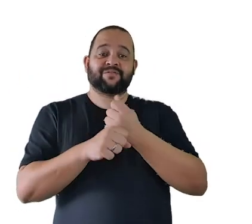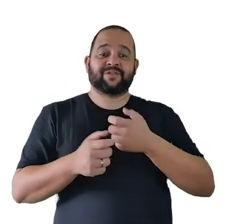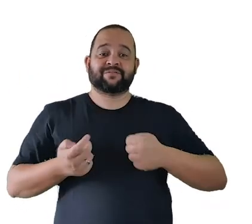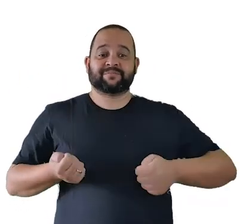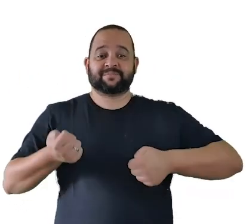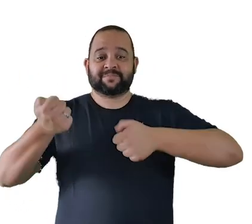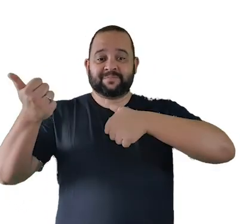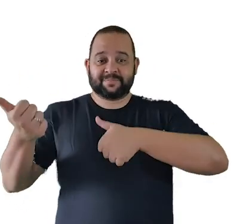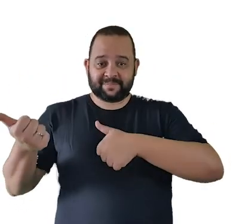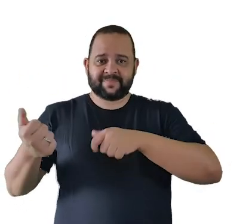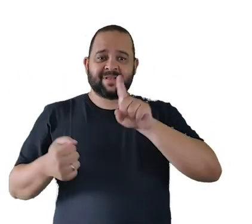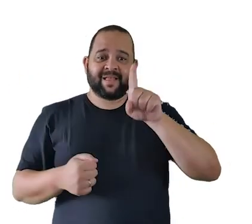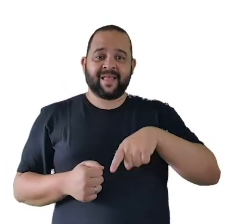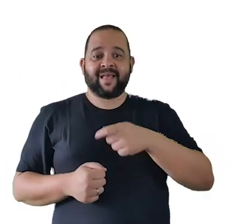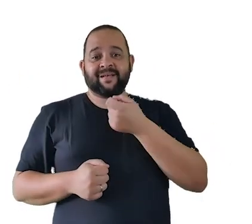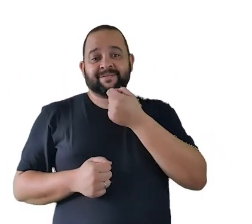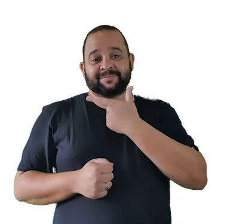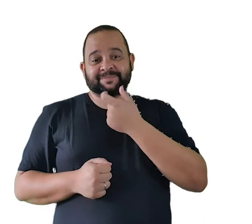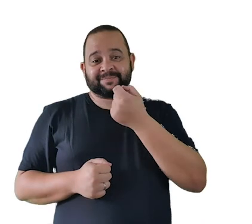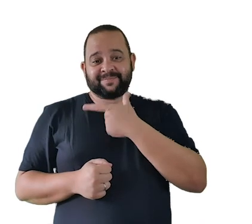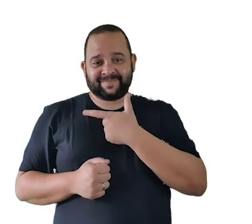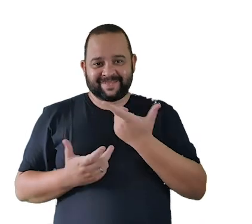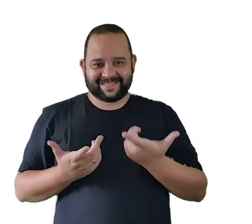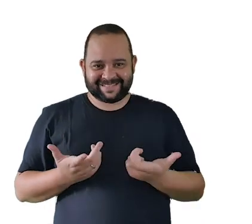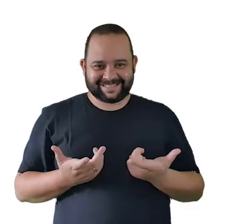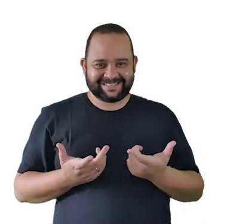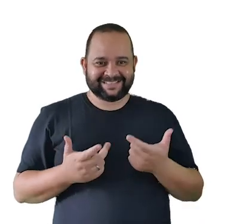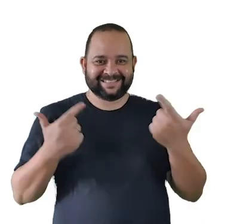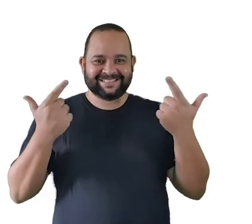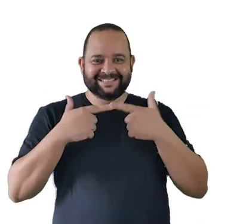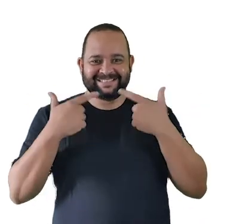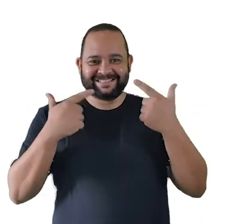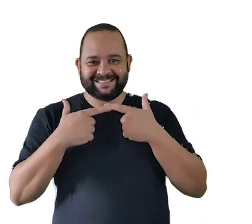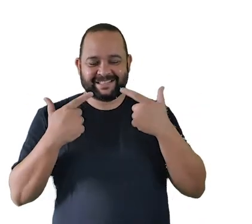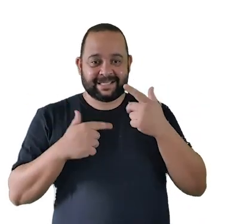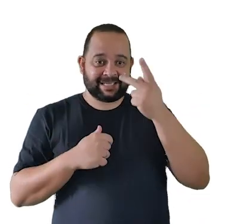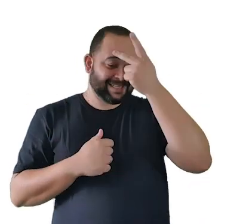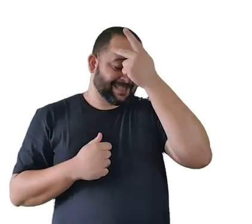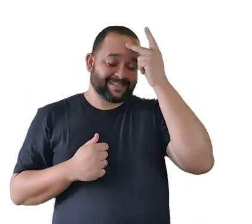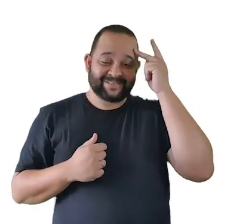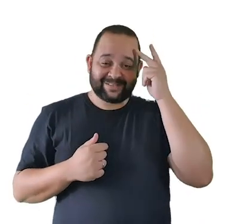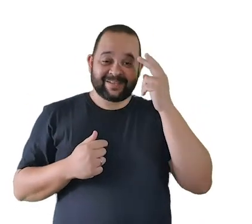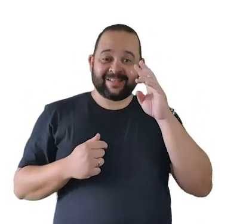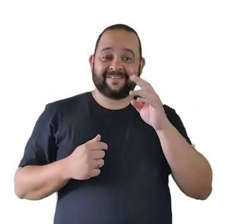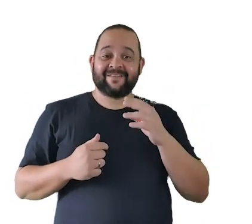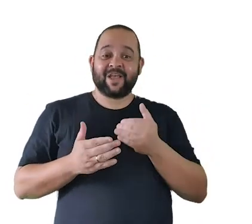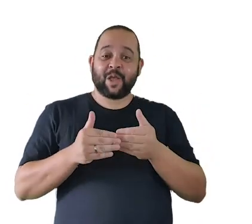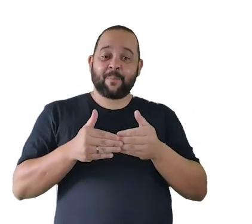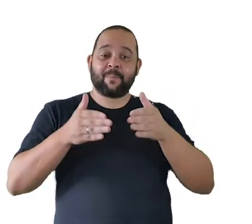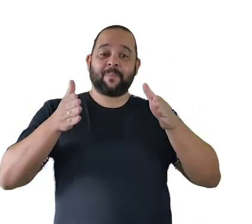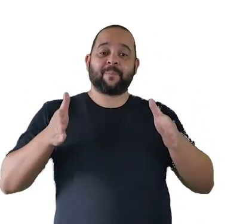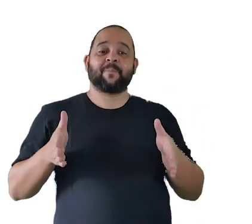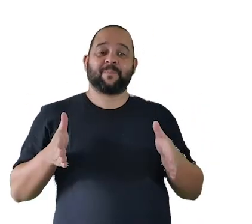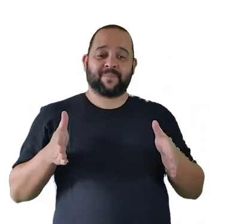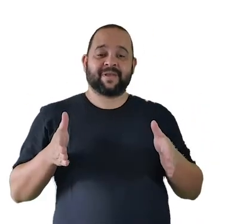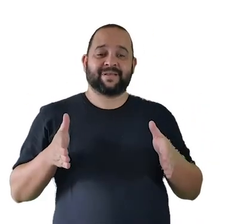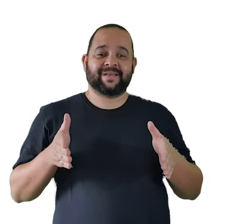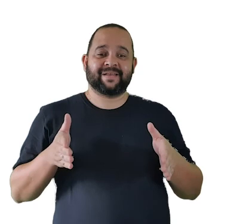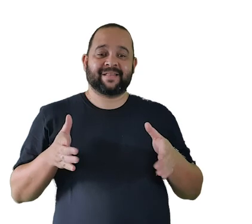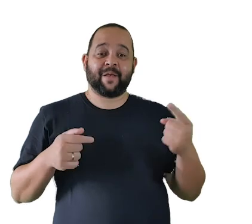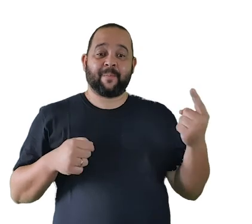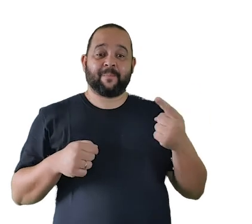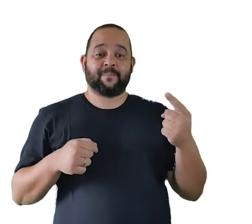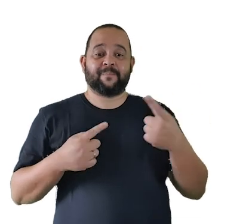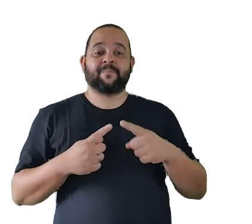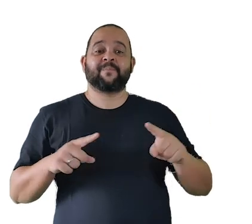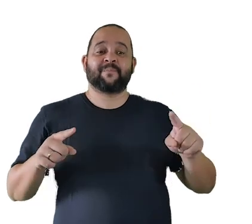ela é uma comédia muito engraçada e abre para nós então a abertura do Morcego